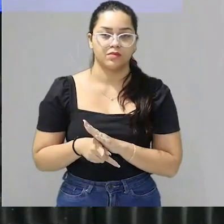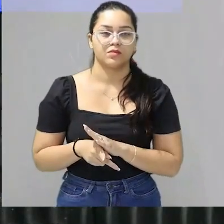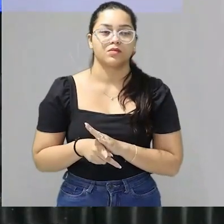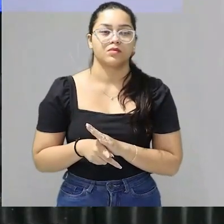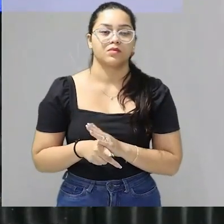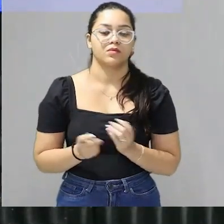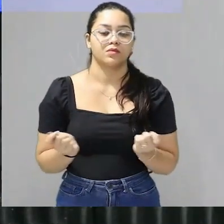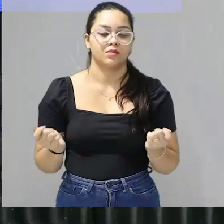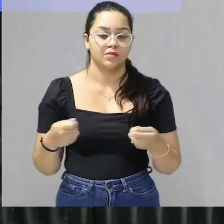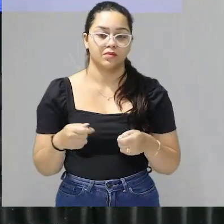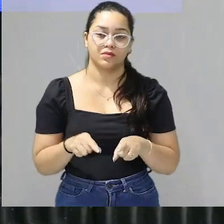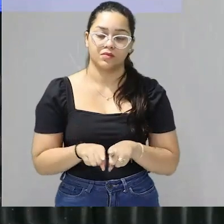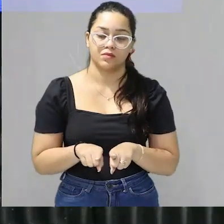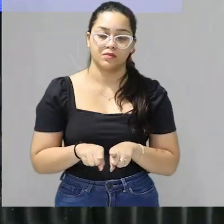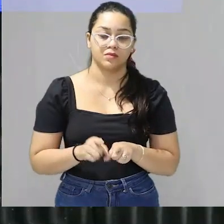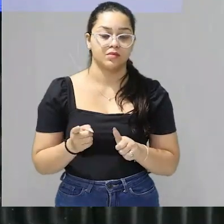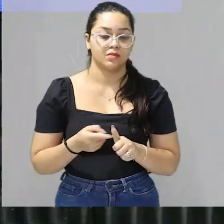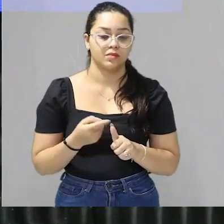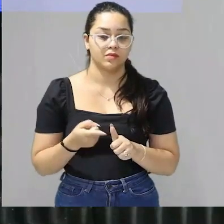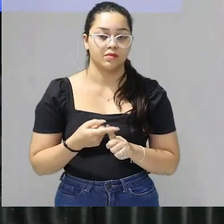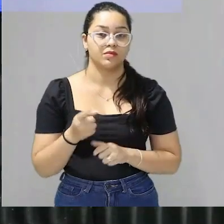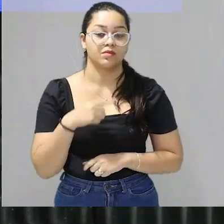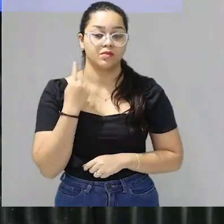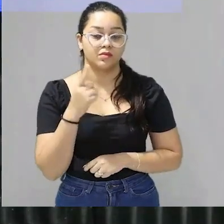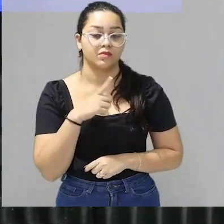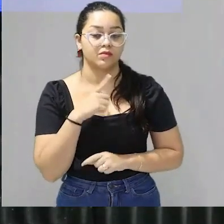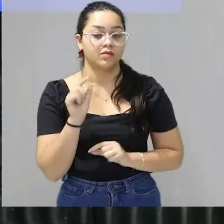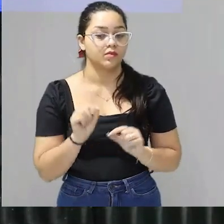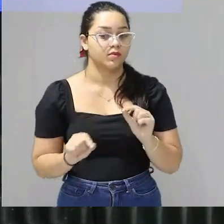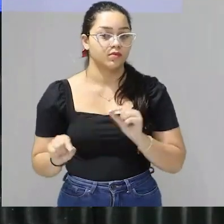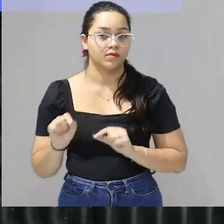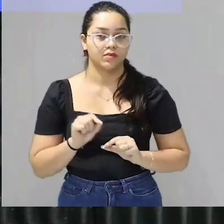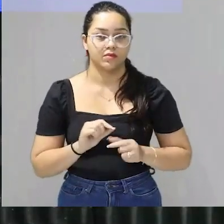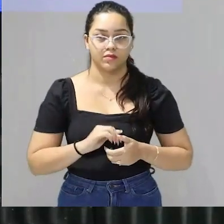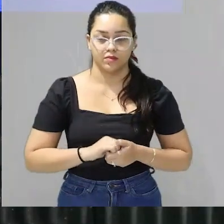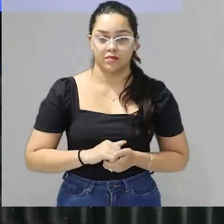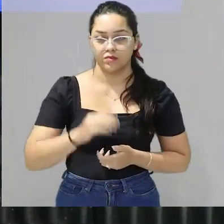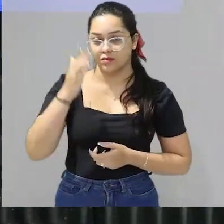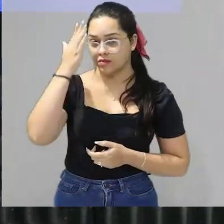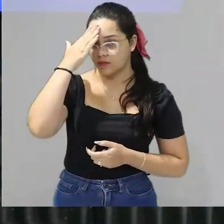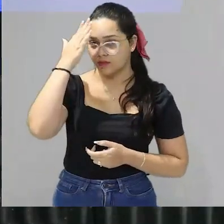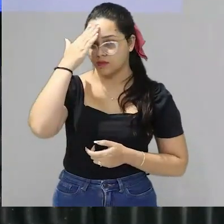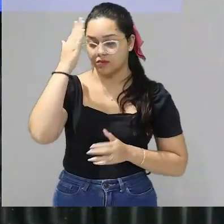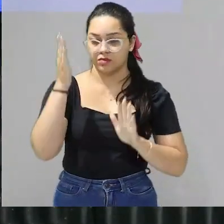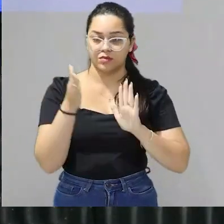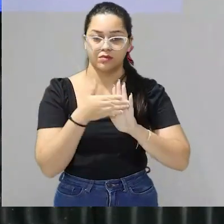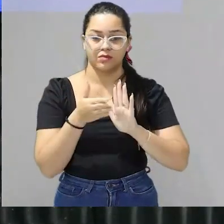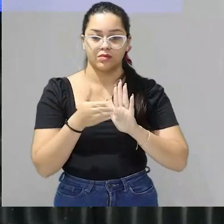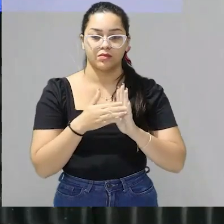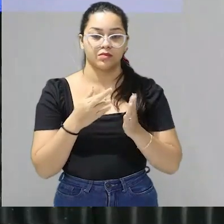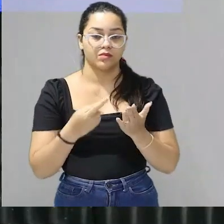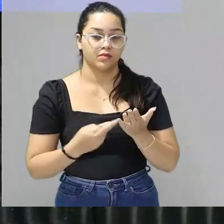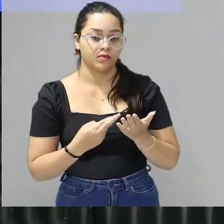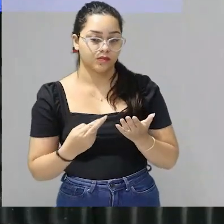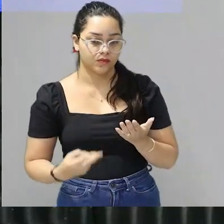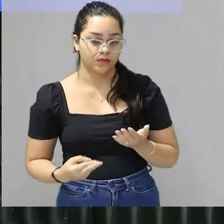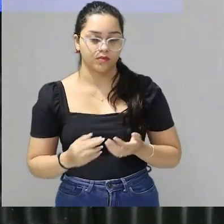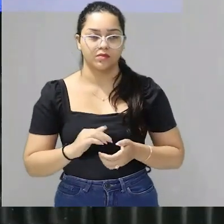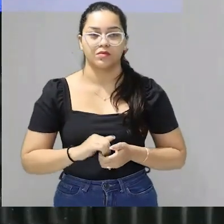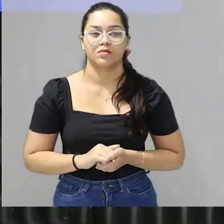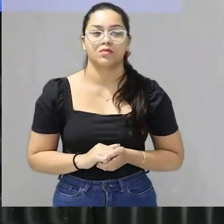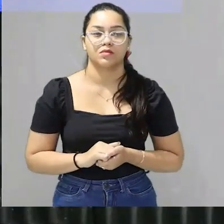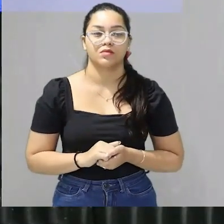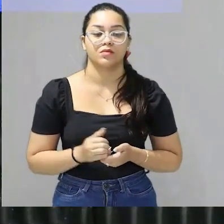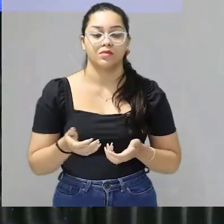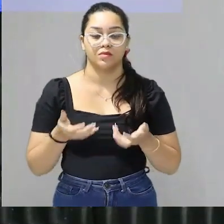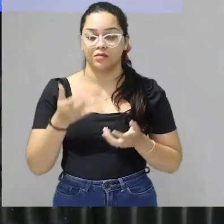das competências então a primeira dica que nós temos aqui é o que compreender a proposta da redação o